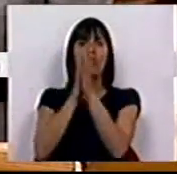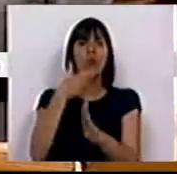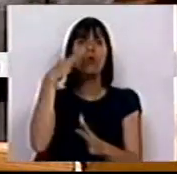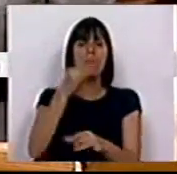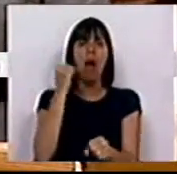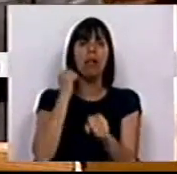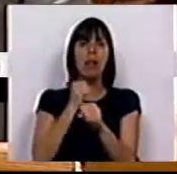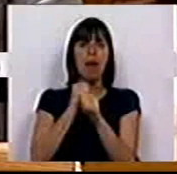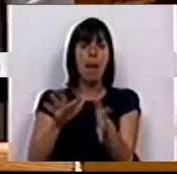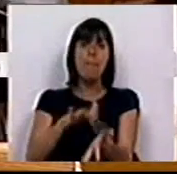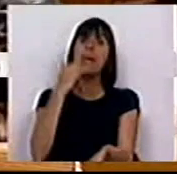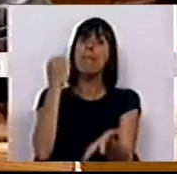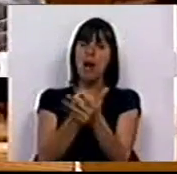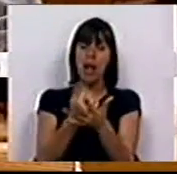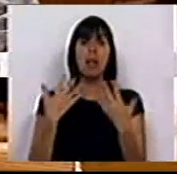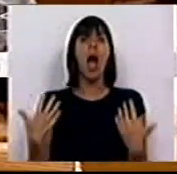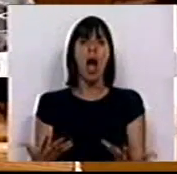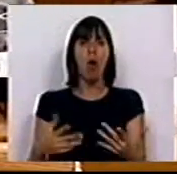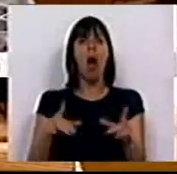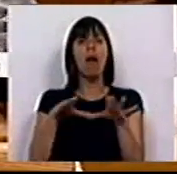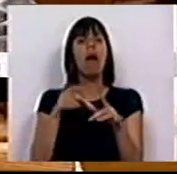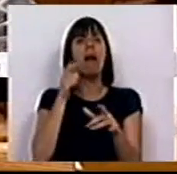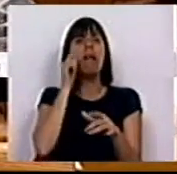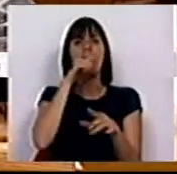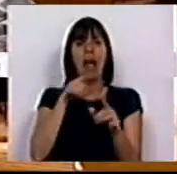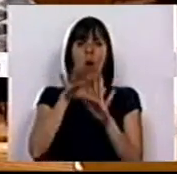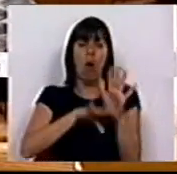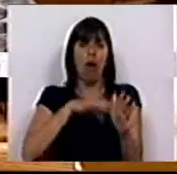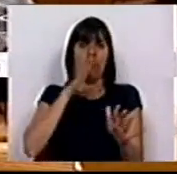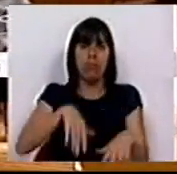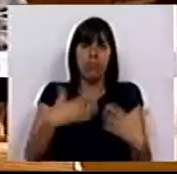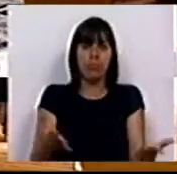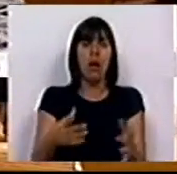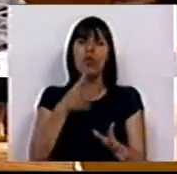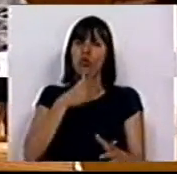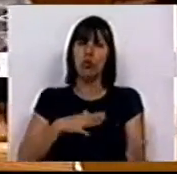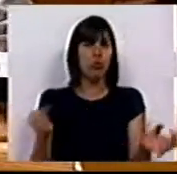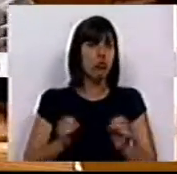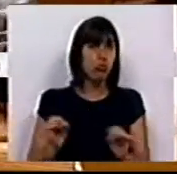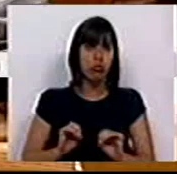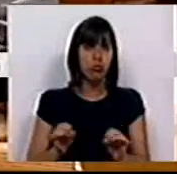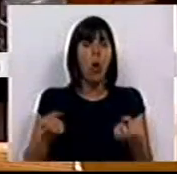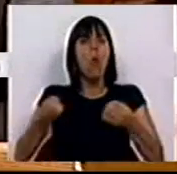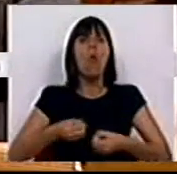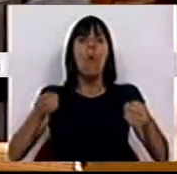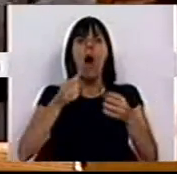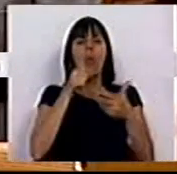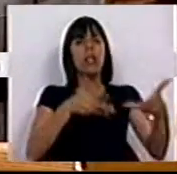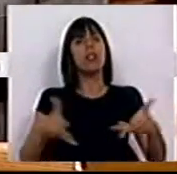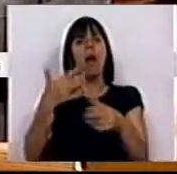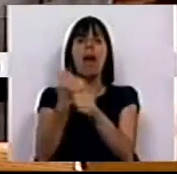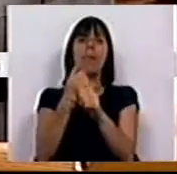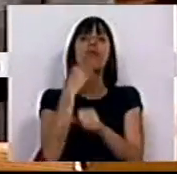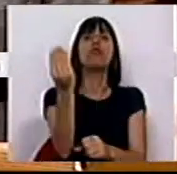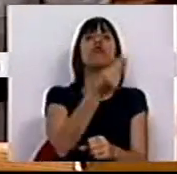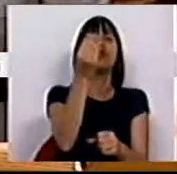estes postos de trabalho permanente que agora são ocupados de forma precária. E não nos disse aqui que não tem como estratégia para o